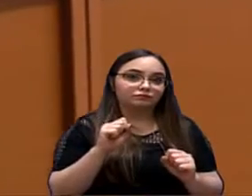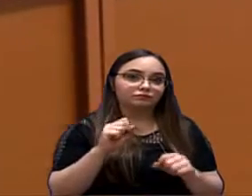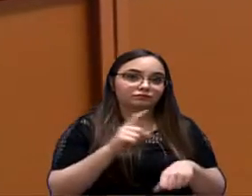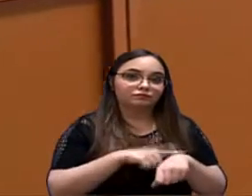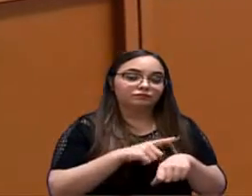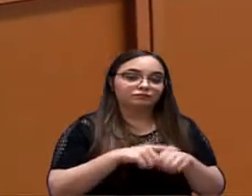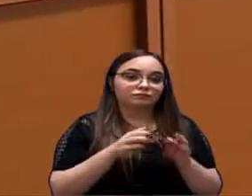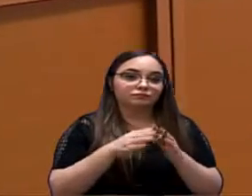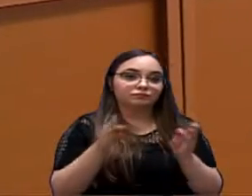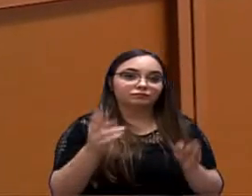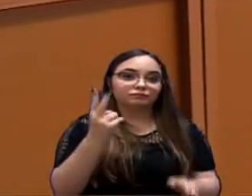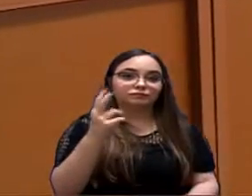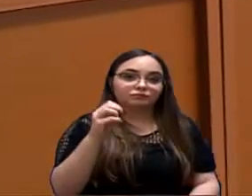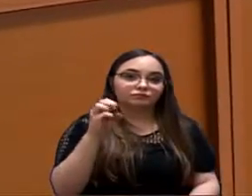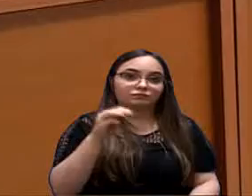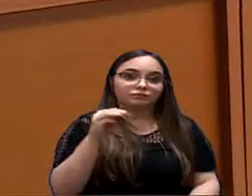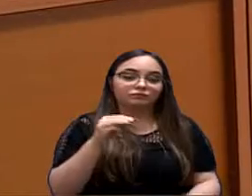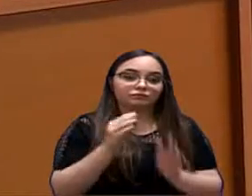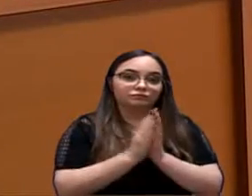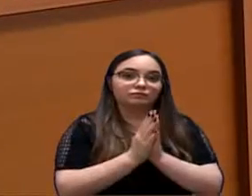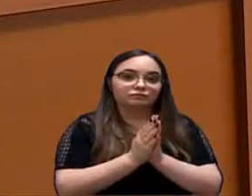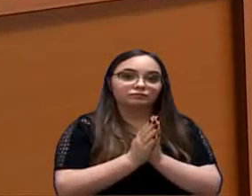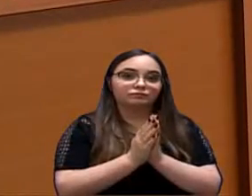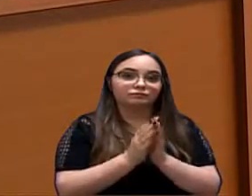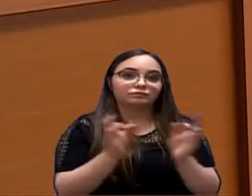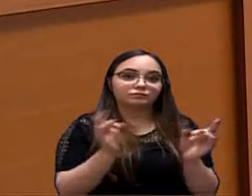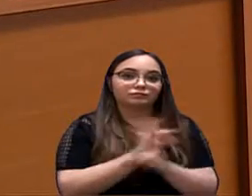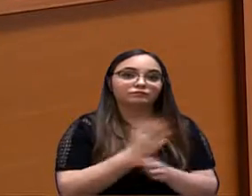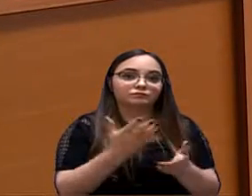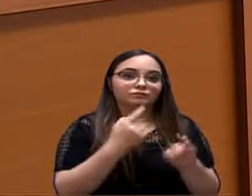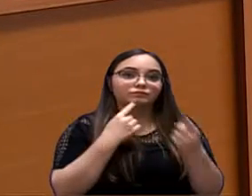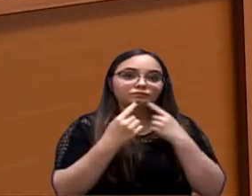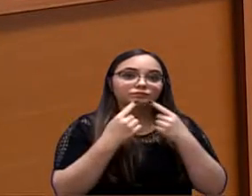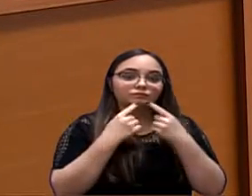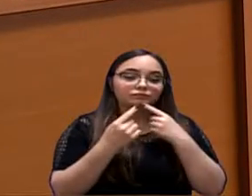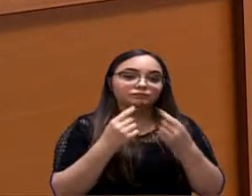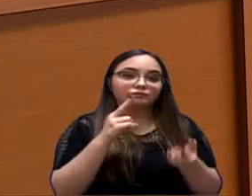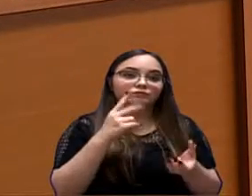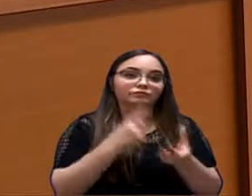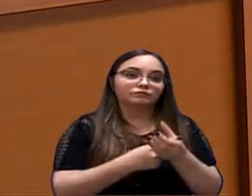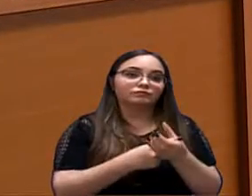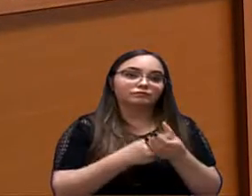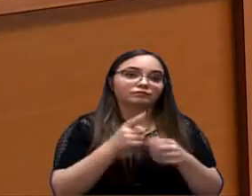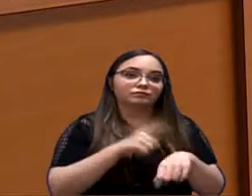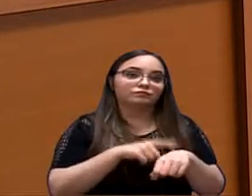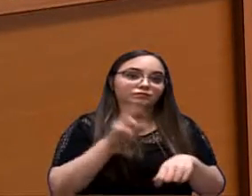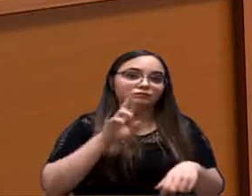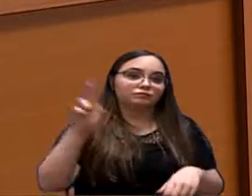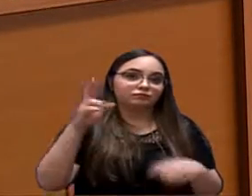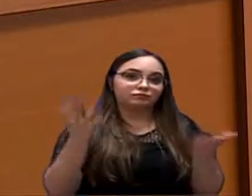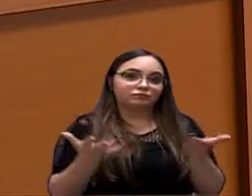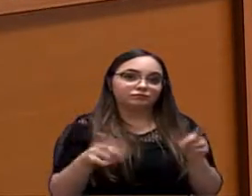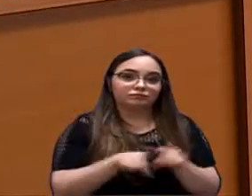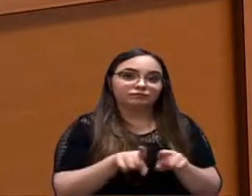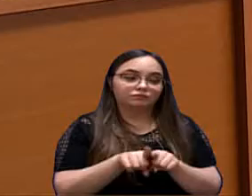Prorrogação de 20 minutos da sessão, por favor, para a gente terminar a pauta de hoje. E o Vitão vai falar no tempo de lei dos republicanos hoje.